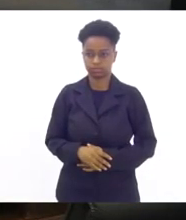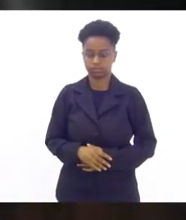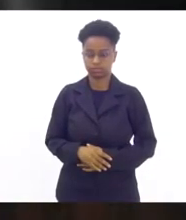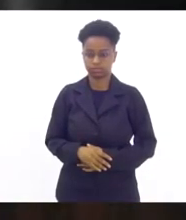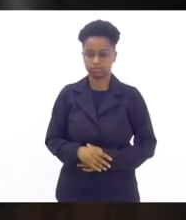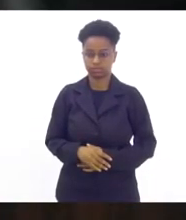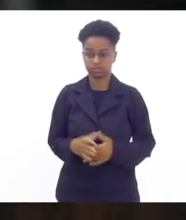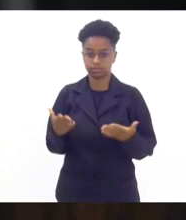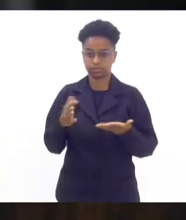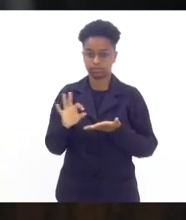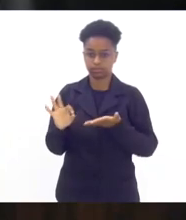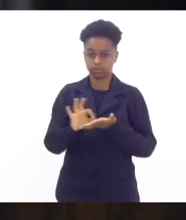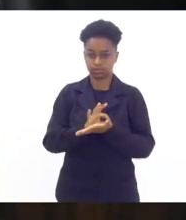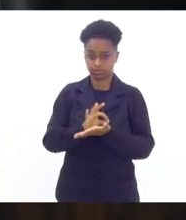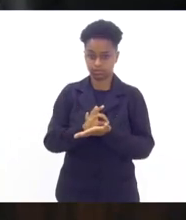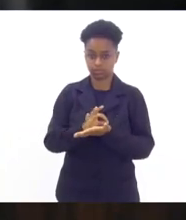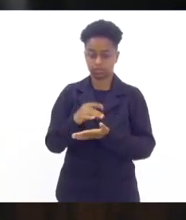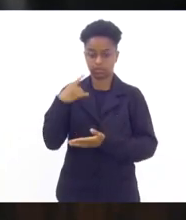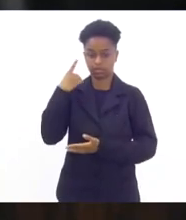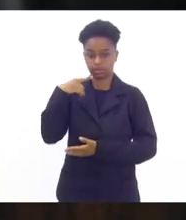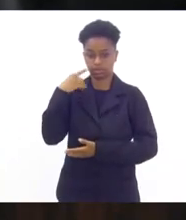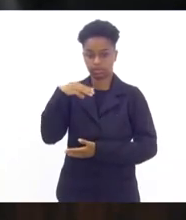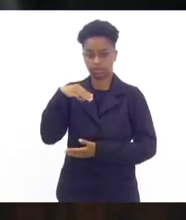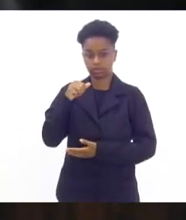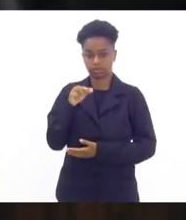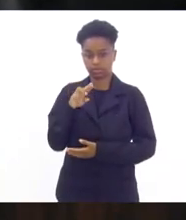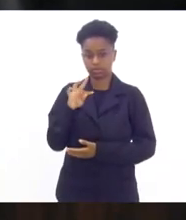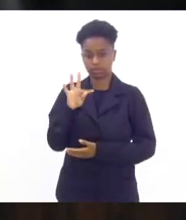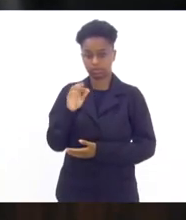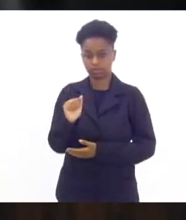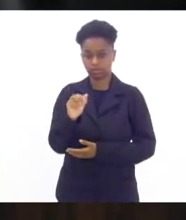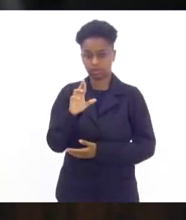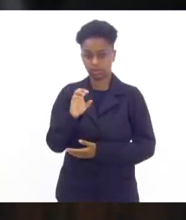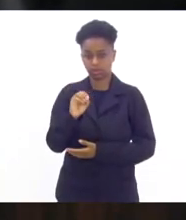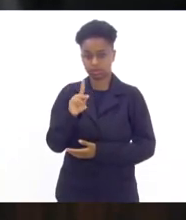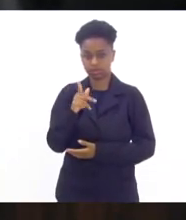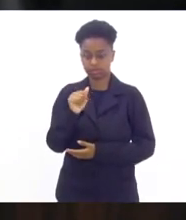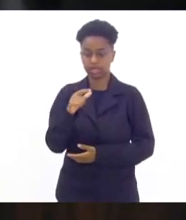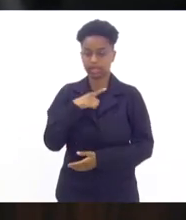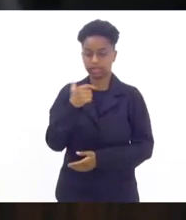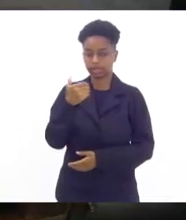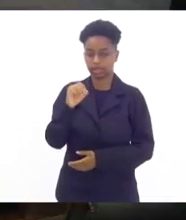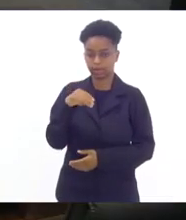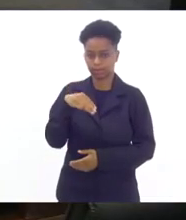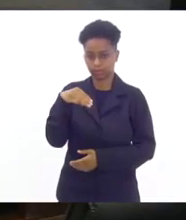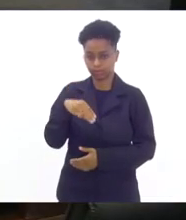próximo orador inscrito é a nobre deputada Marta Rocha que dispõe de 10 minutos